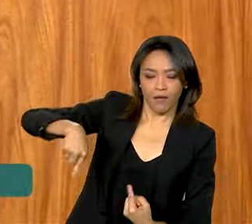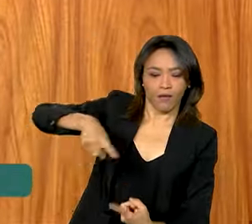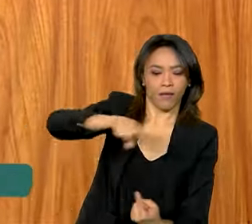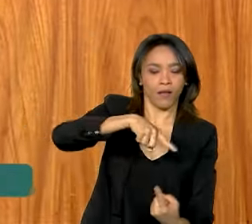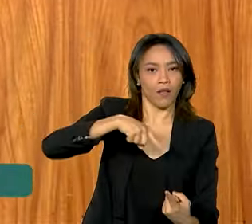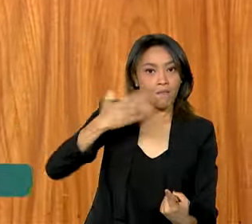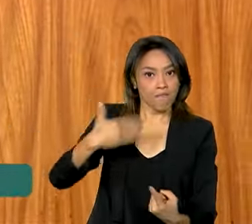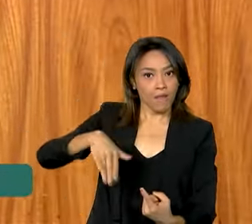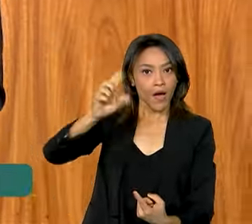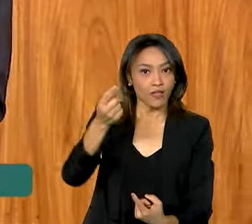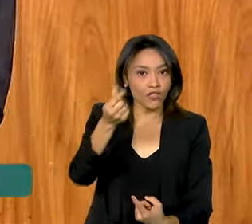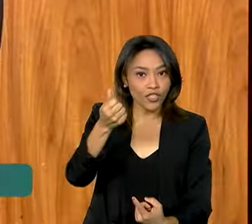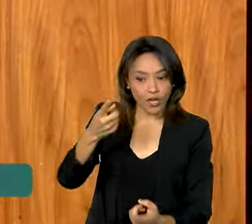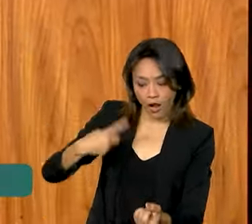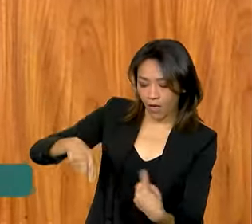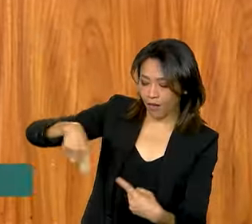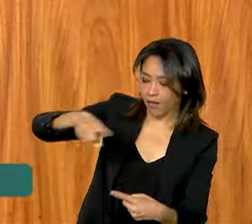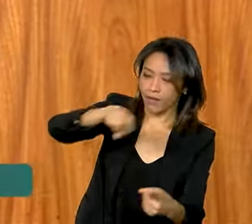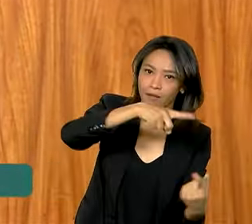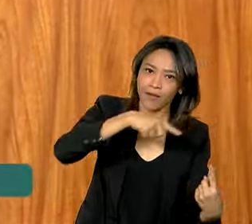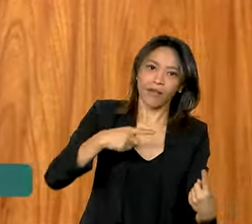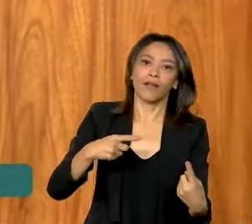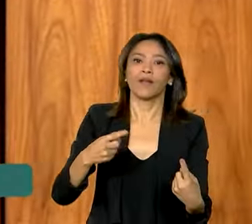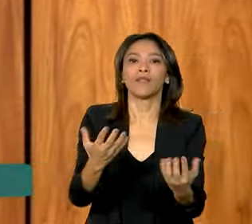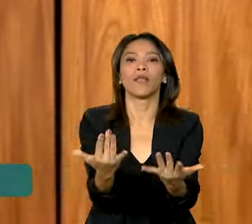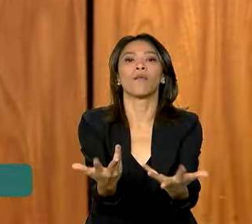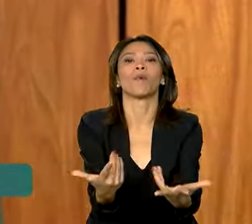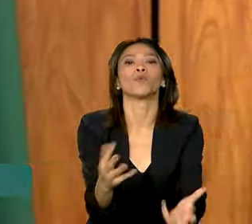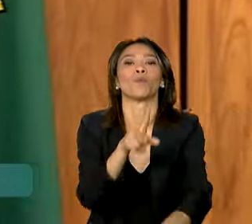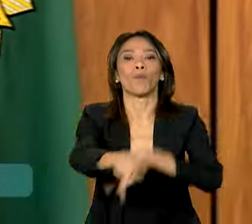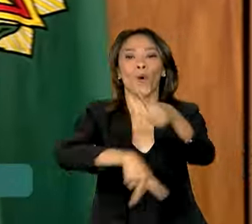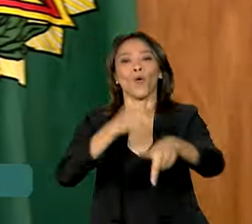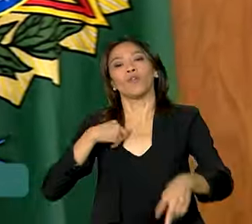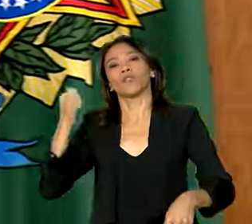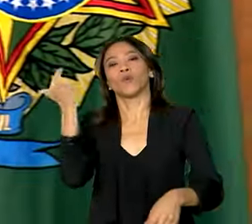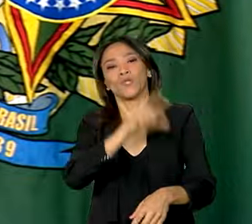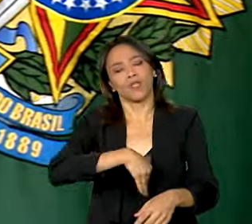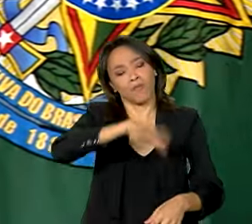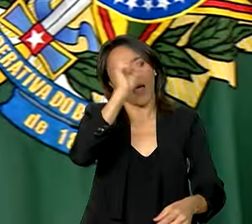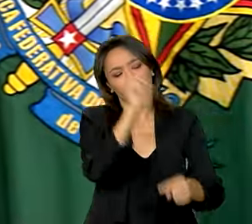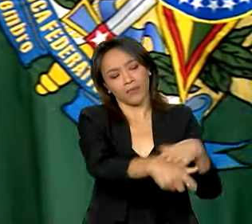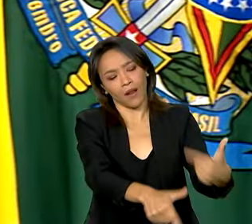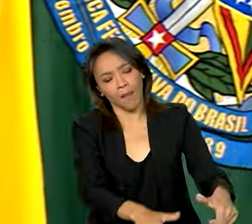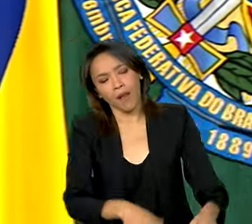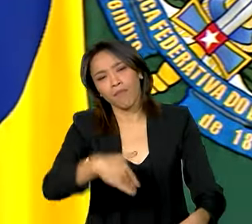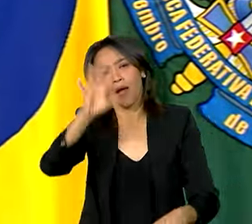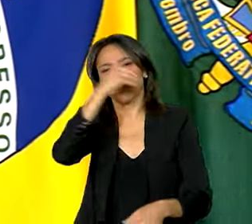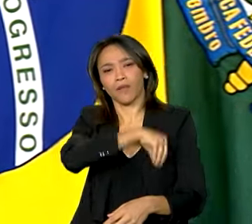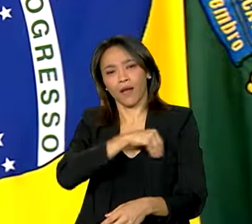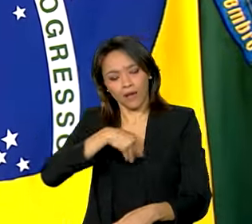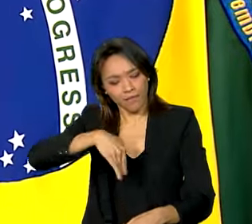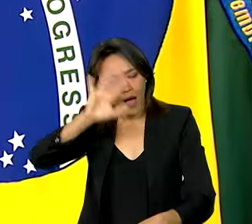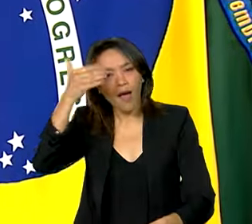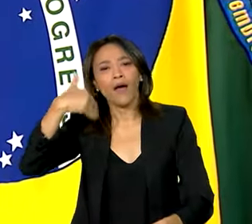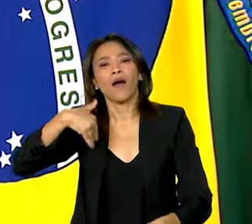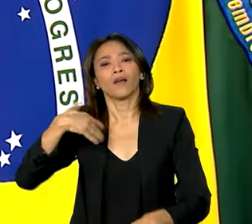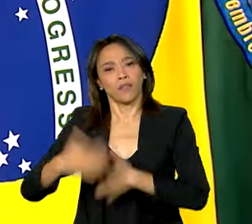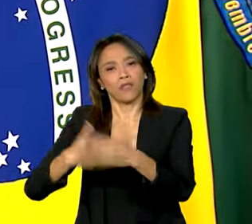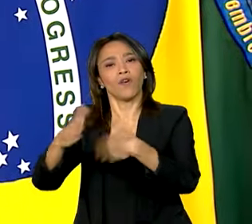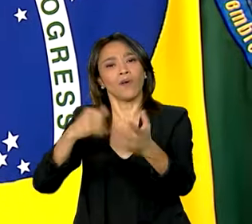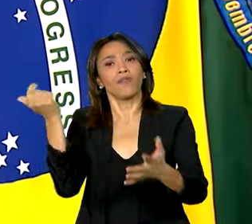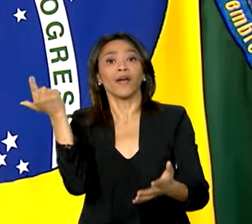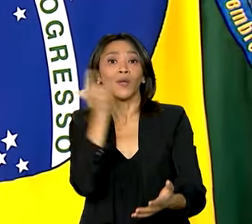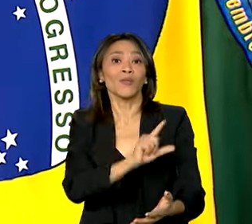Quanto mais o dinheiro estiver circulando na mão do povo, mais emprego a gente vai ter, mais salário a gente vai ter e mais crescimento vai